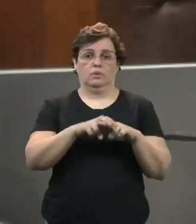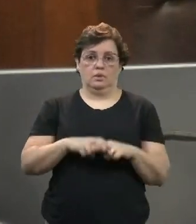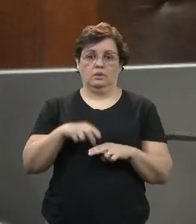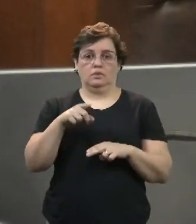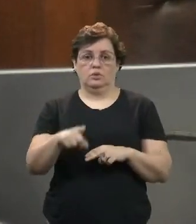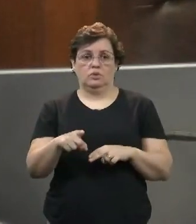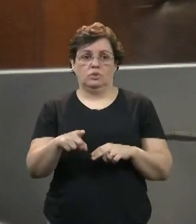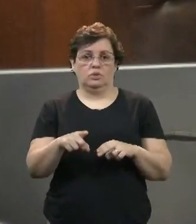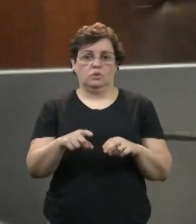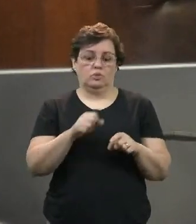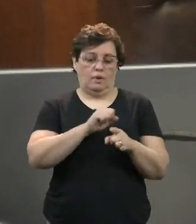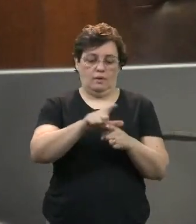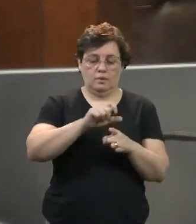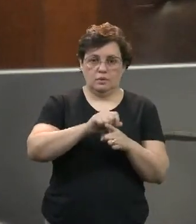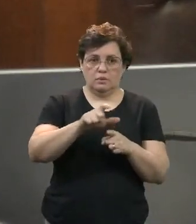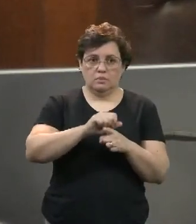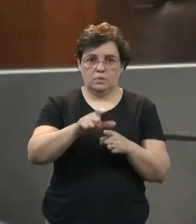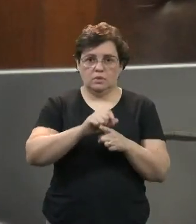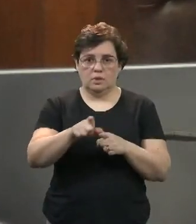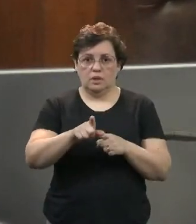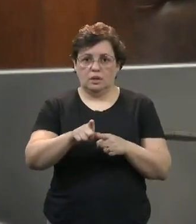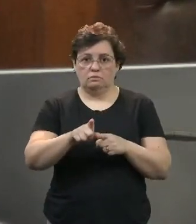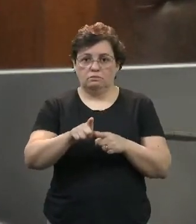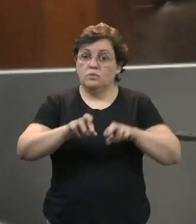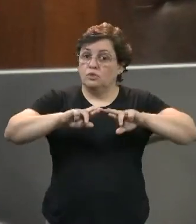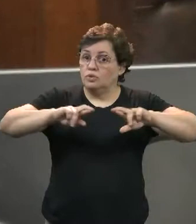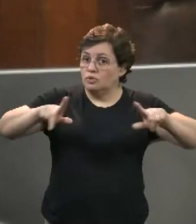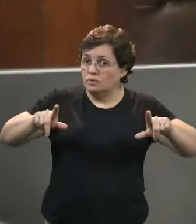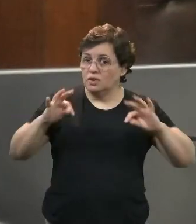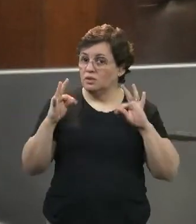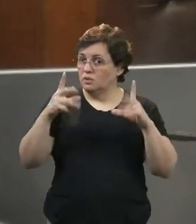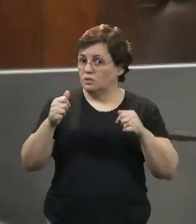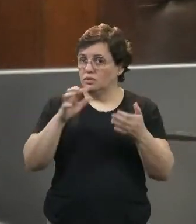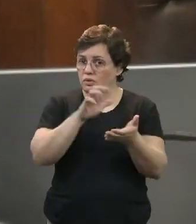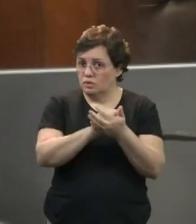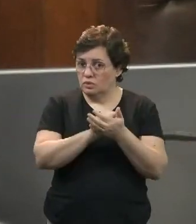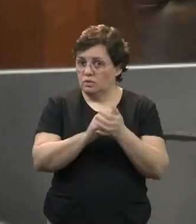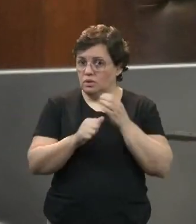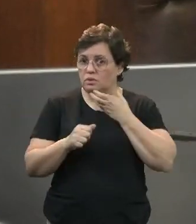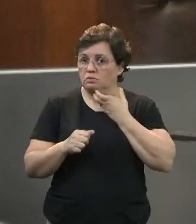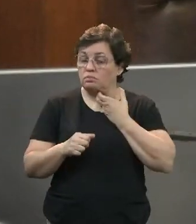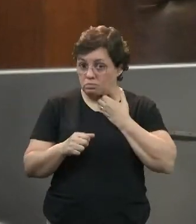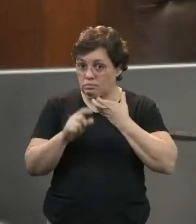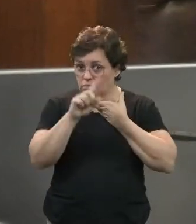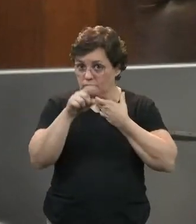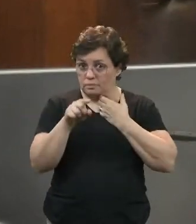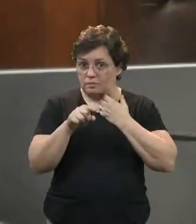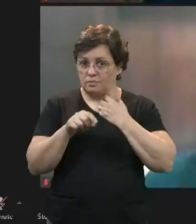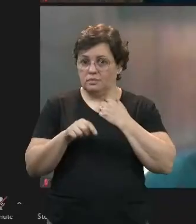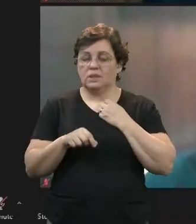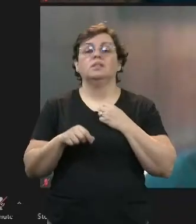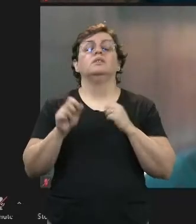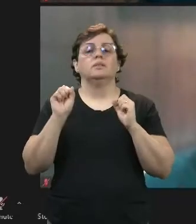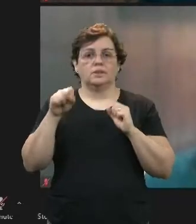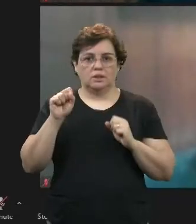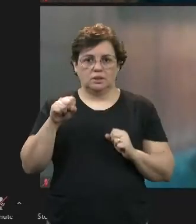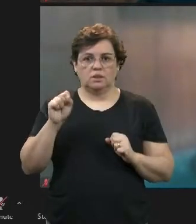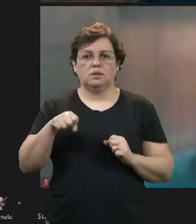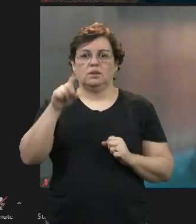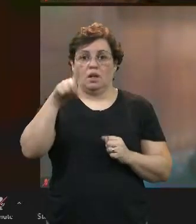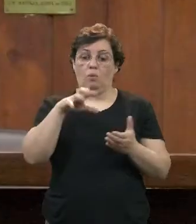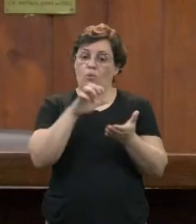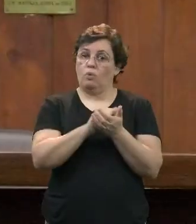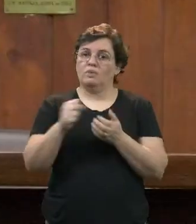essas parcelas terão uma... modificarão todo o contrato. Seria isso? Sim, é uma repactuação mesmo. É uma